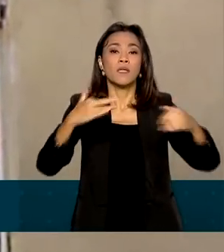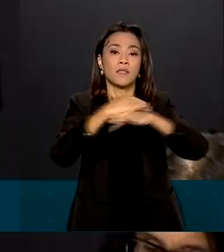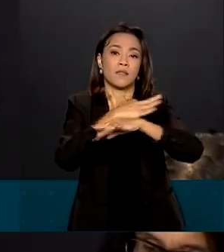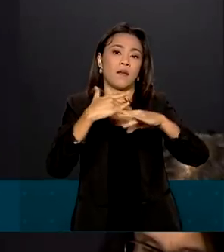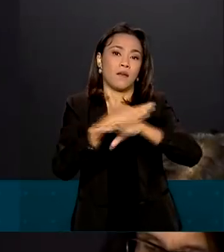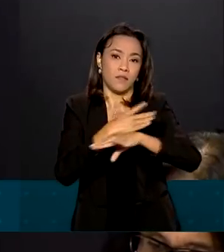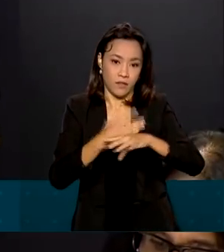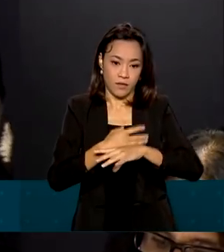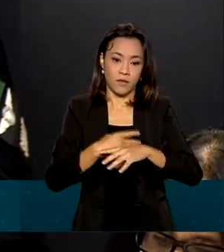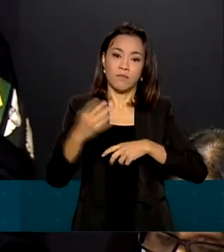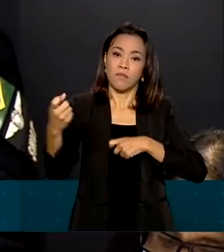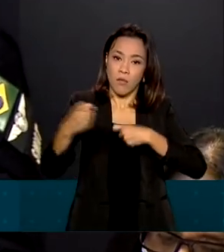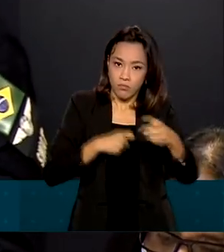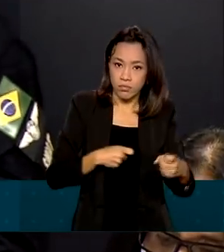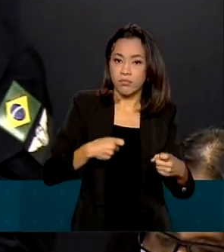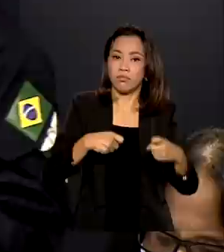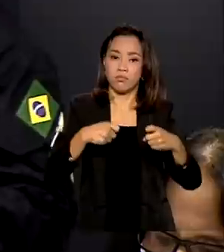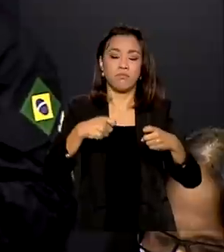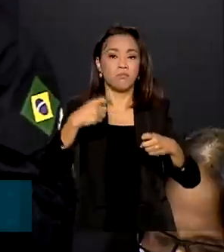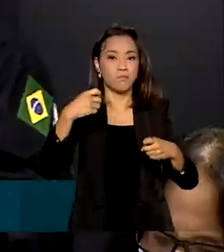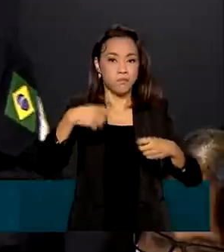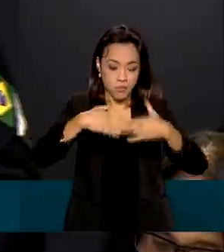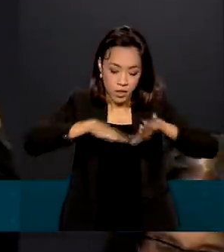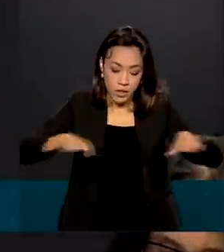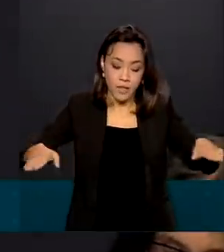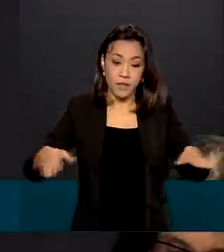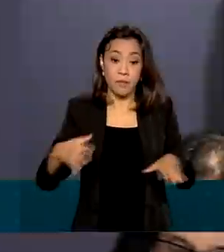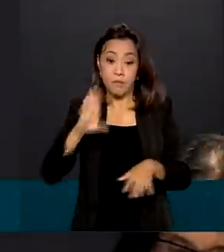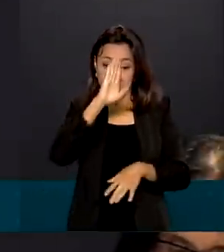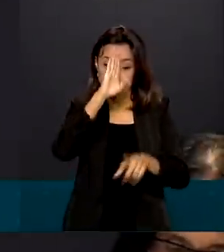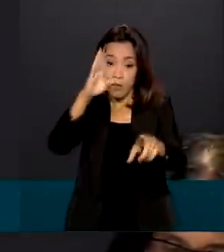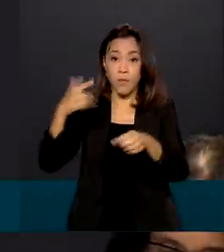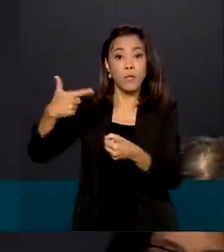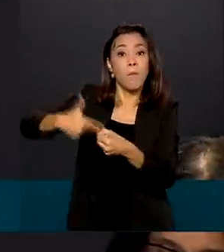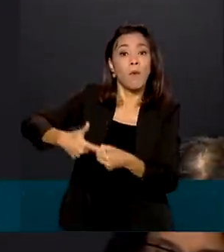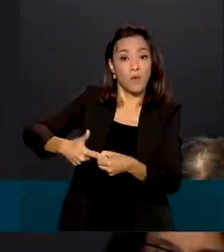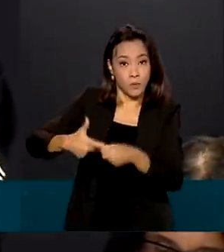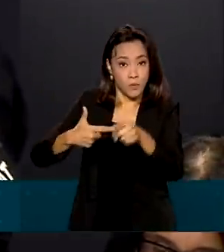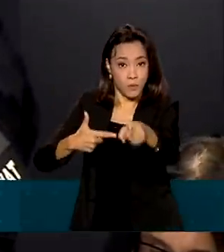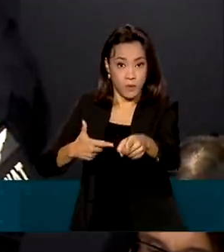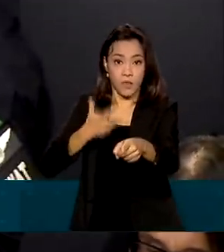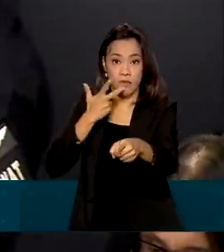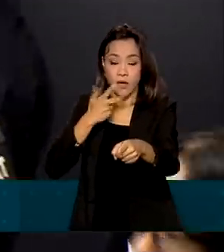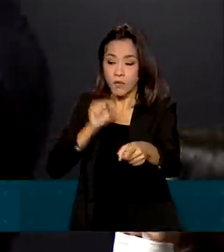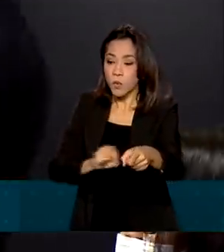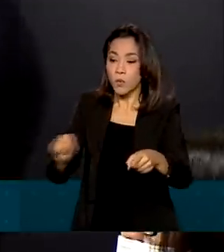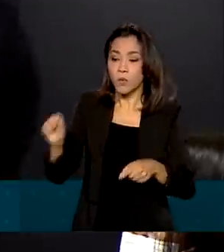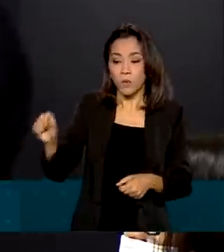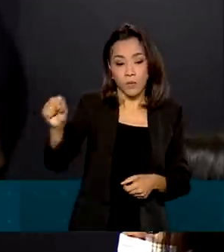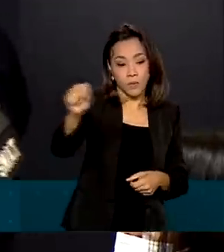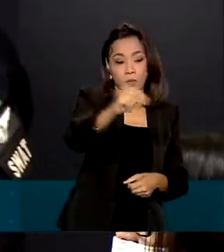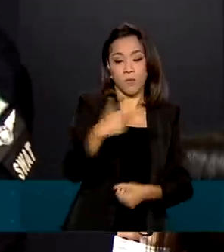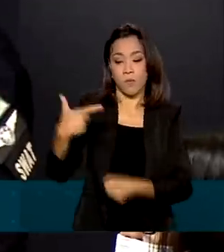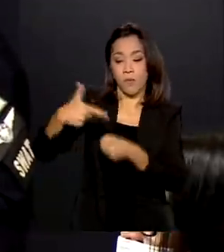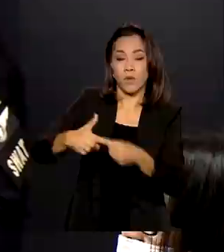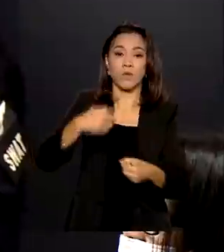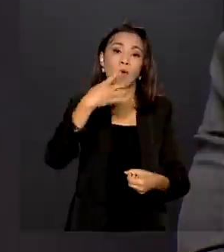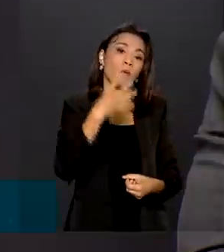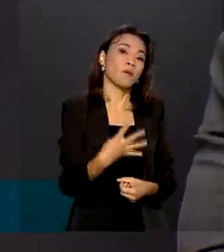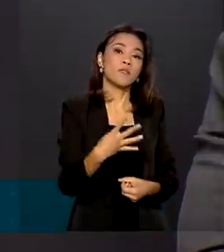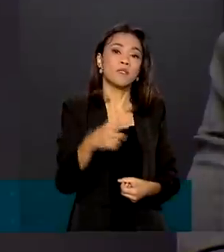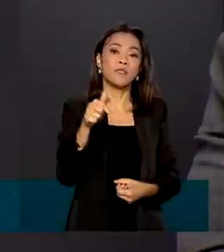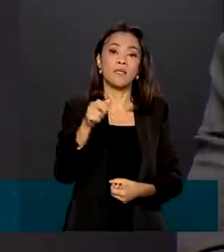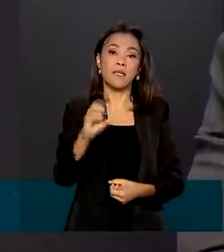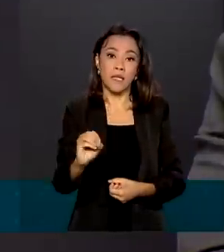capitais. Principalmente em postos de combustível, que representa 44% desse número dos 470 pontos